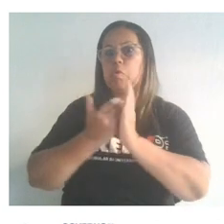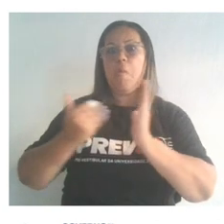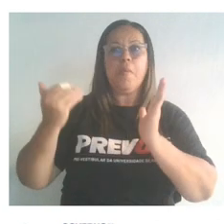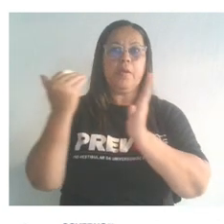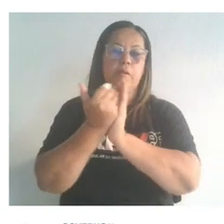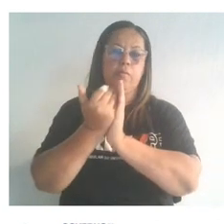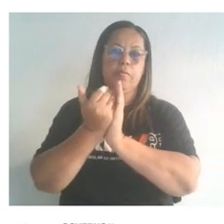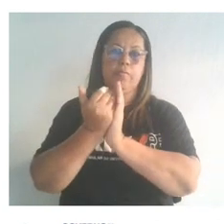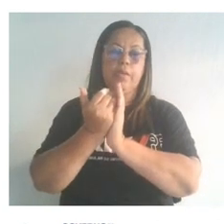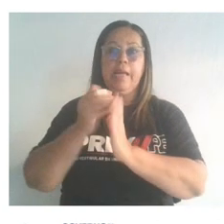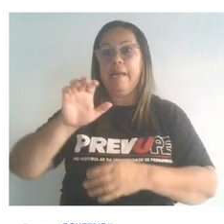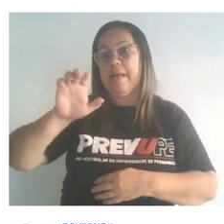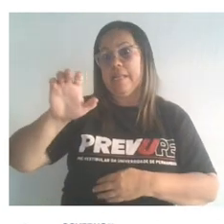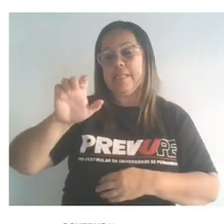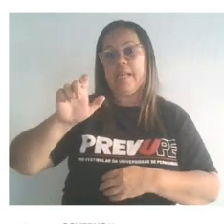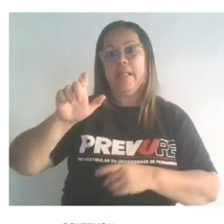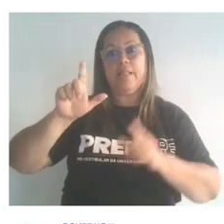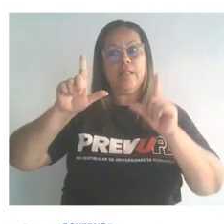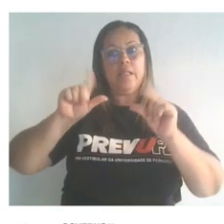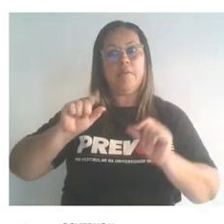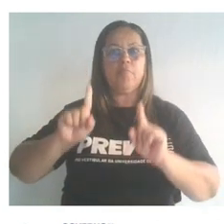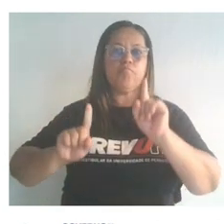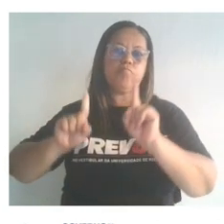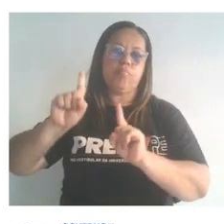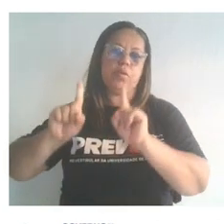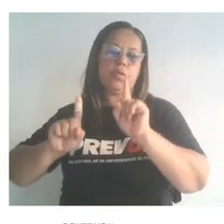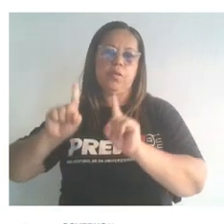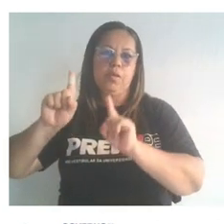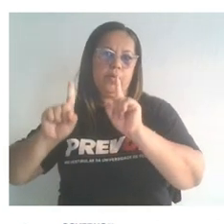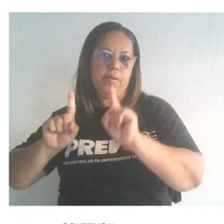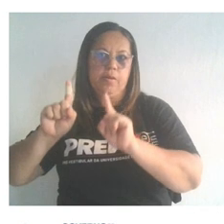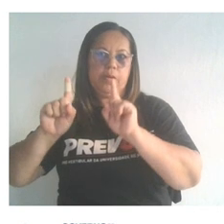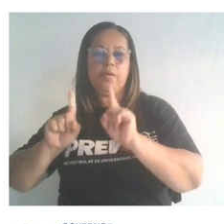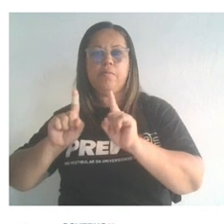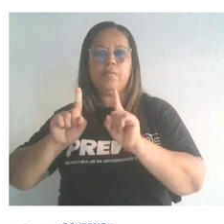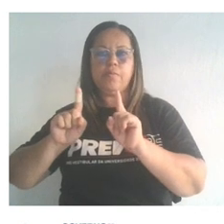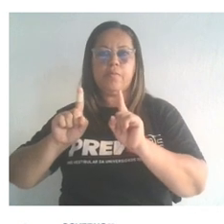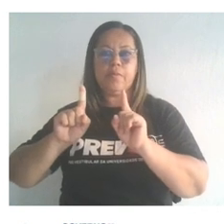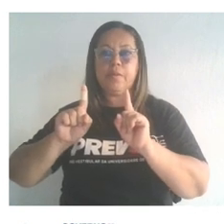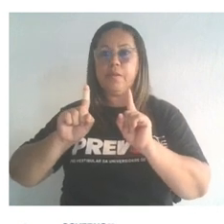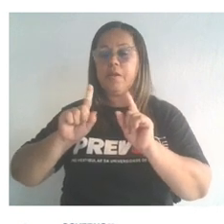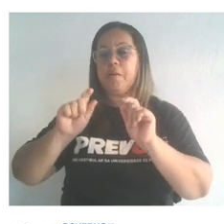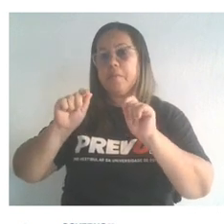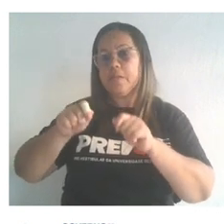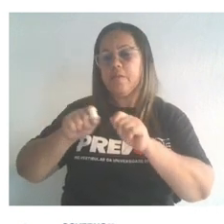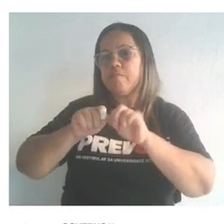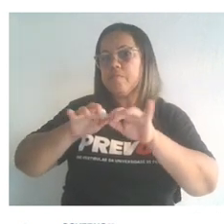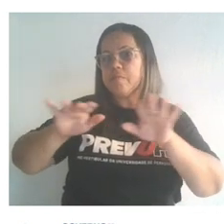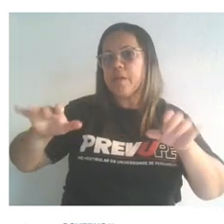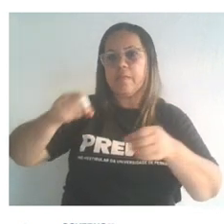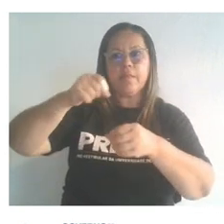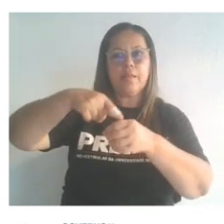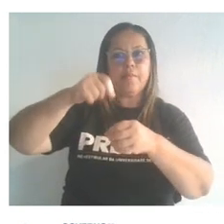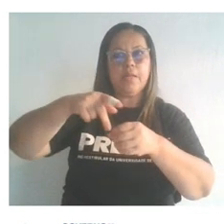ambiente. E, diminui a relação de competição entre os polinizadores e se facilitam a ação de dispersores de sementes e espécies nativas.